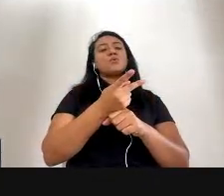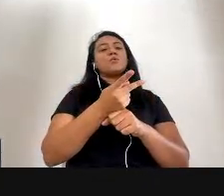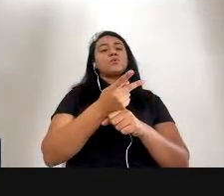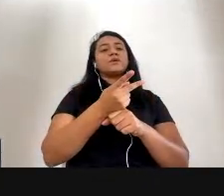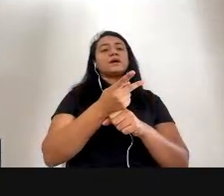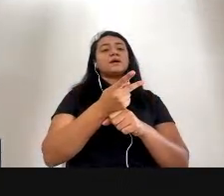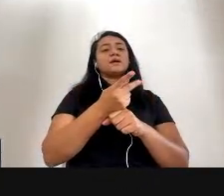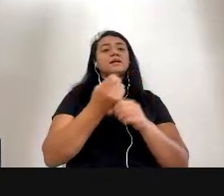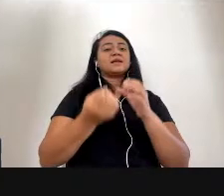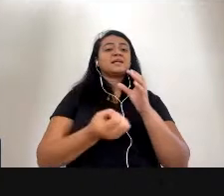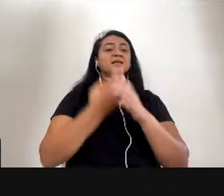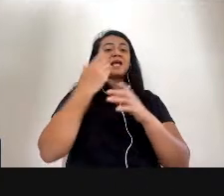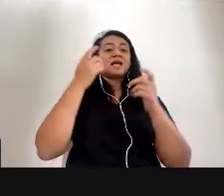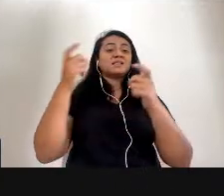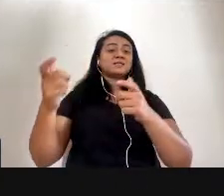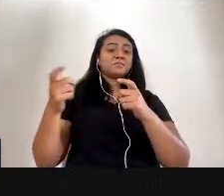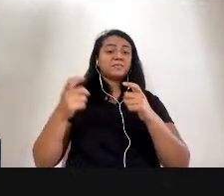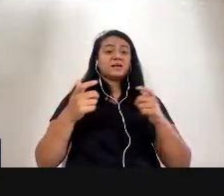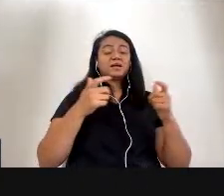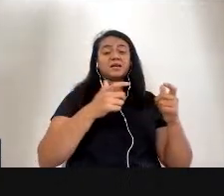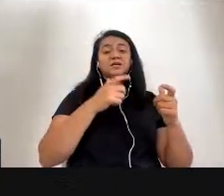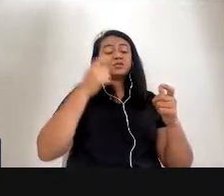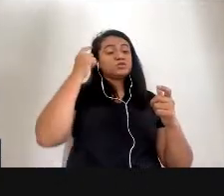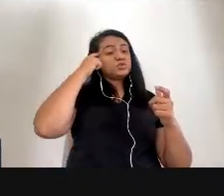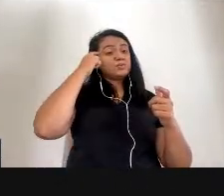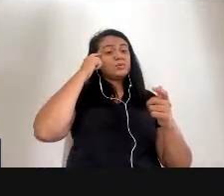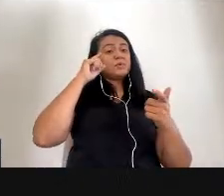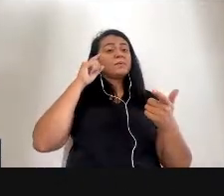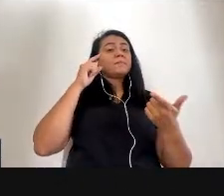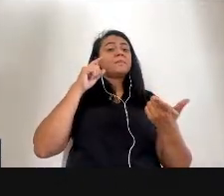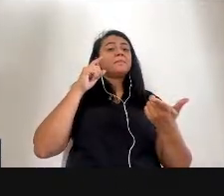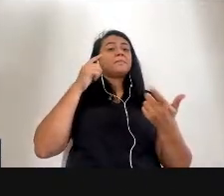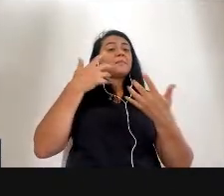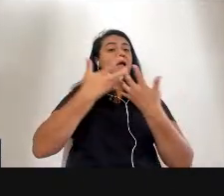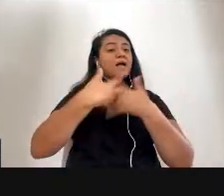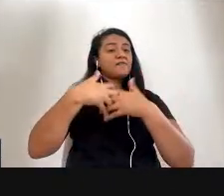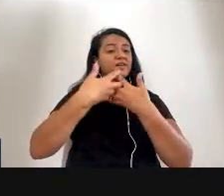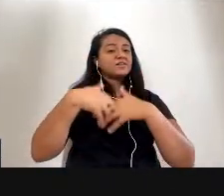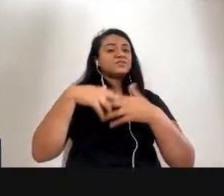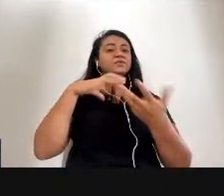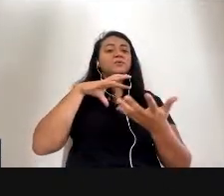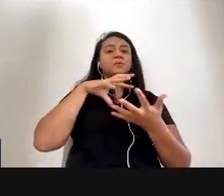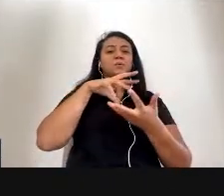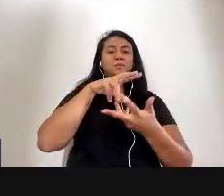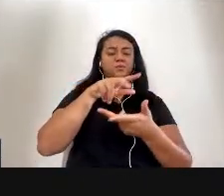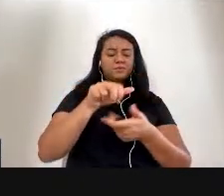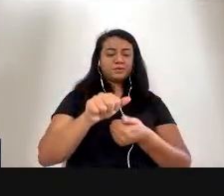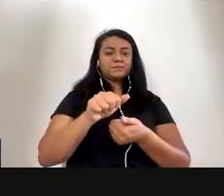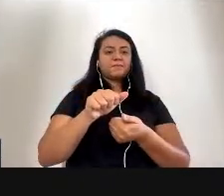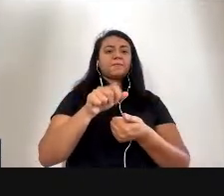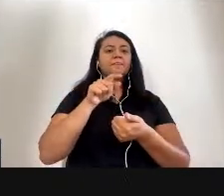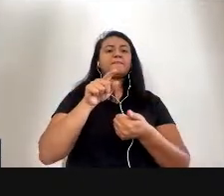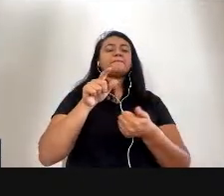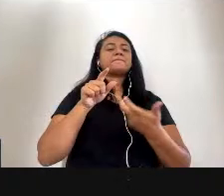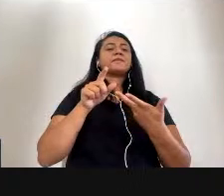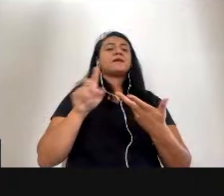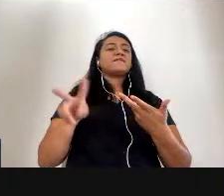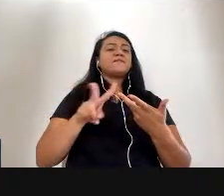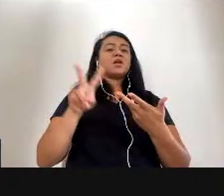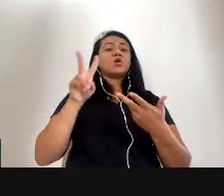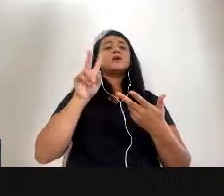espaços de novas formas de pensar o mundo. Os valores centrais da ética do cuidado são a